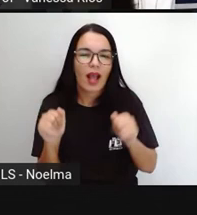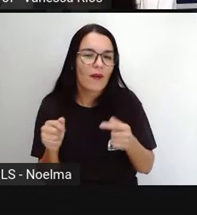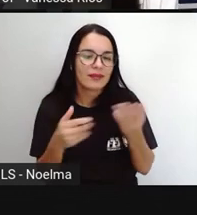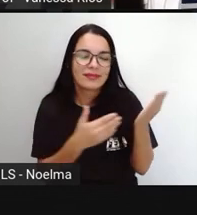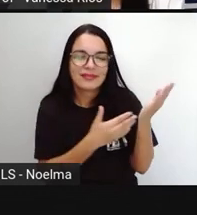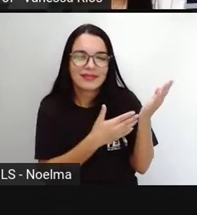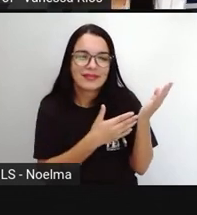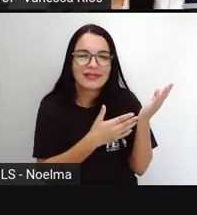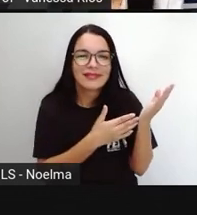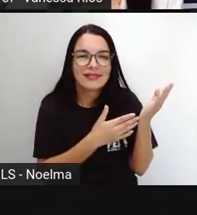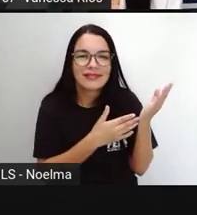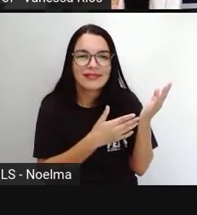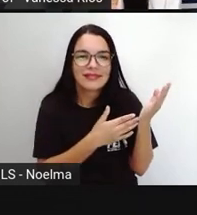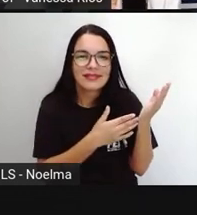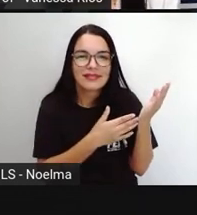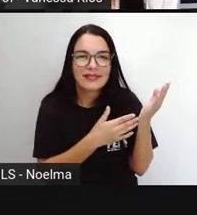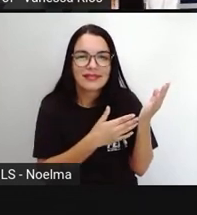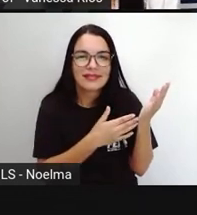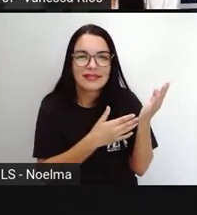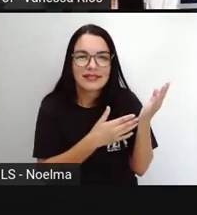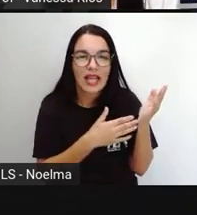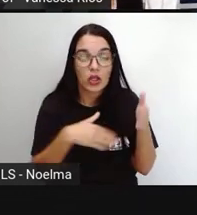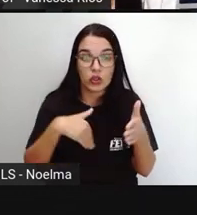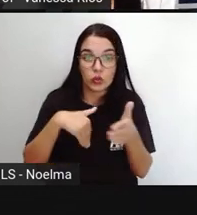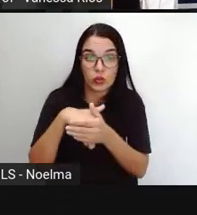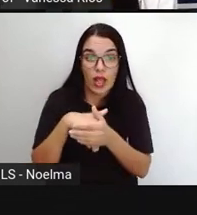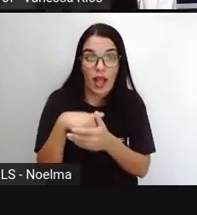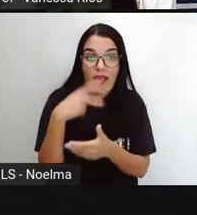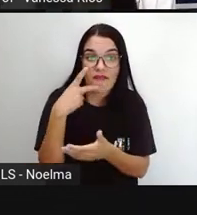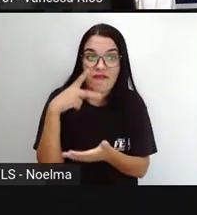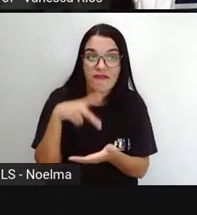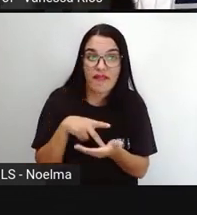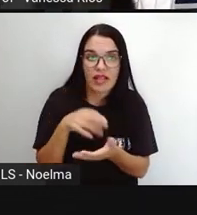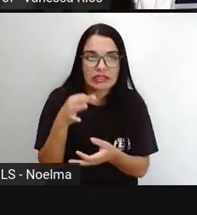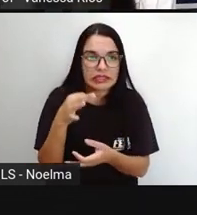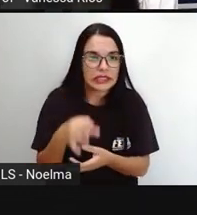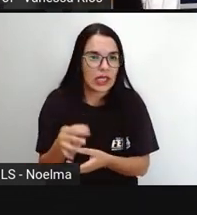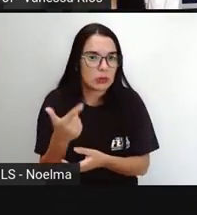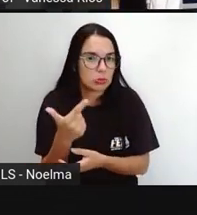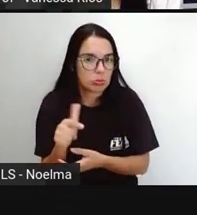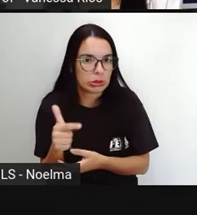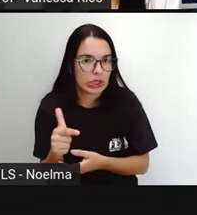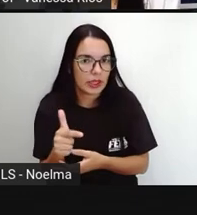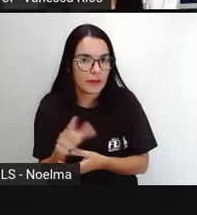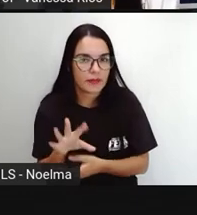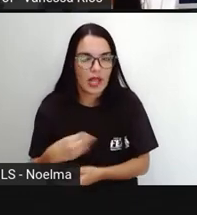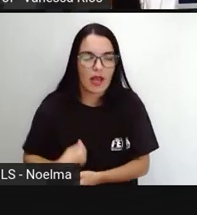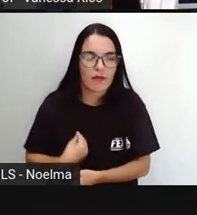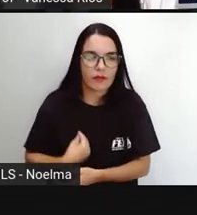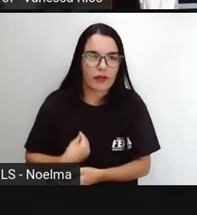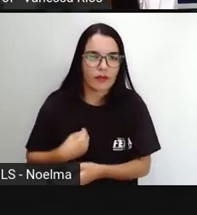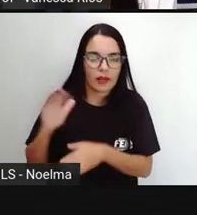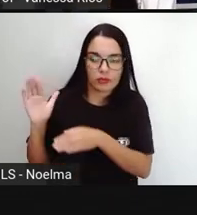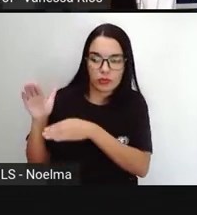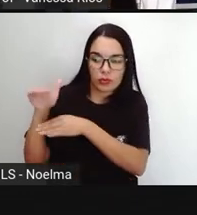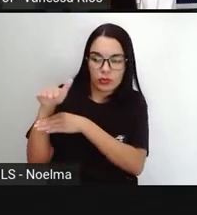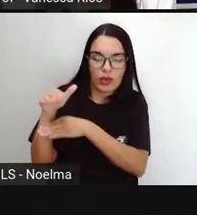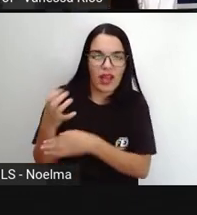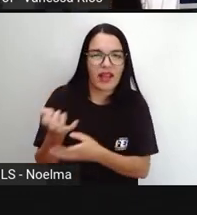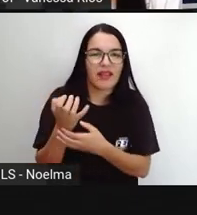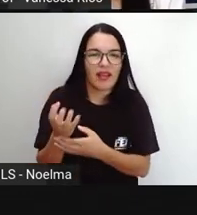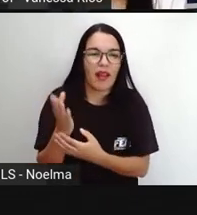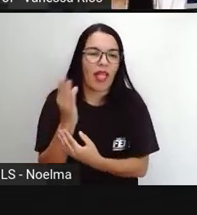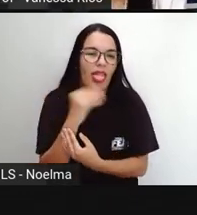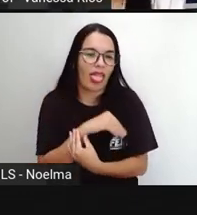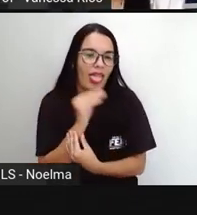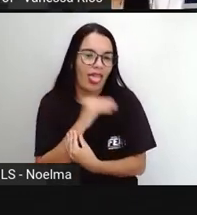z aparecem. Chutar é afirmar sem ter certeza. Viver à sombra é querer moleza.